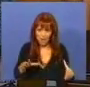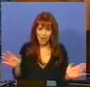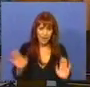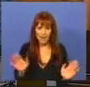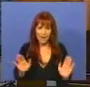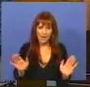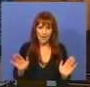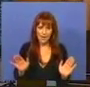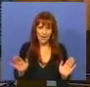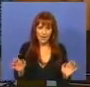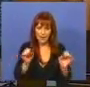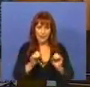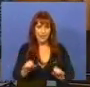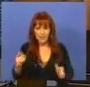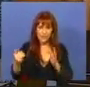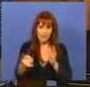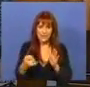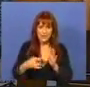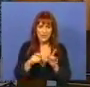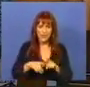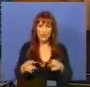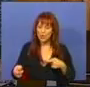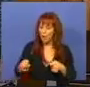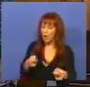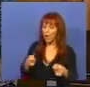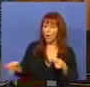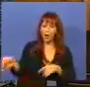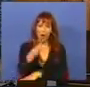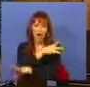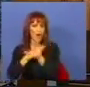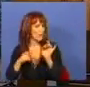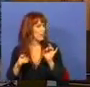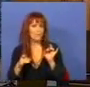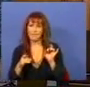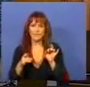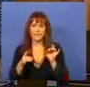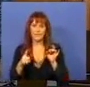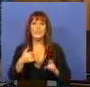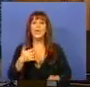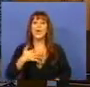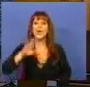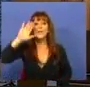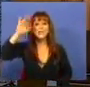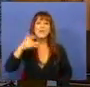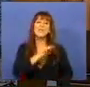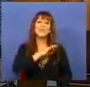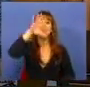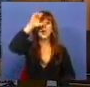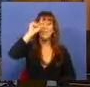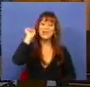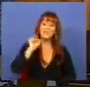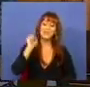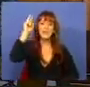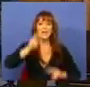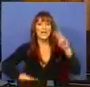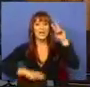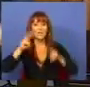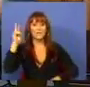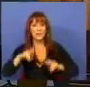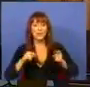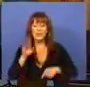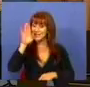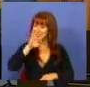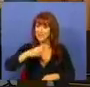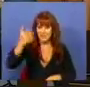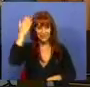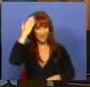com nenhuma necessidade de coordenação europeia. O que eu queria saber, Sr. Ministro das Finanças, é